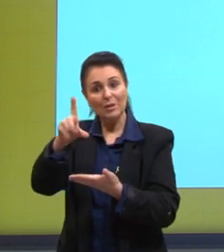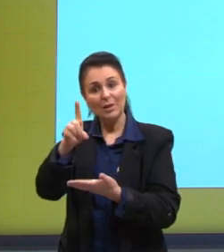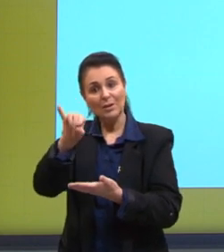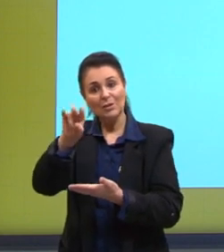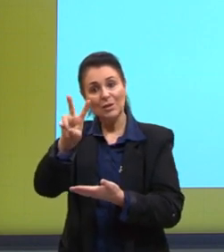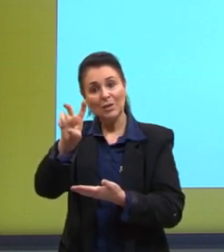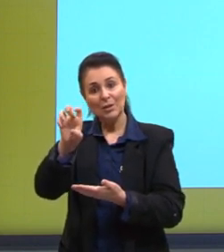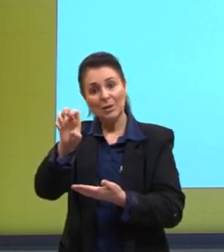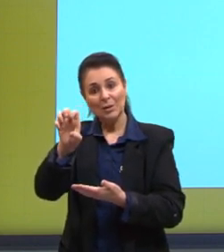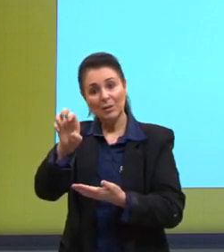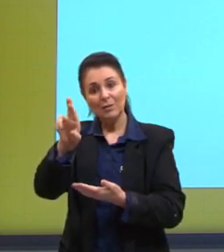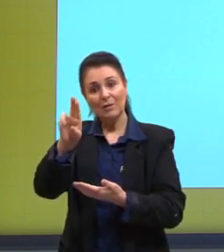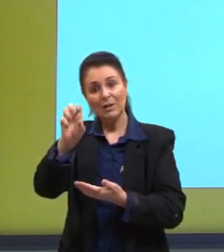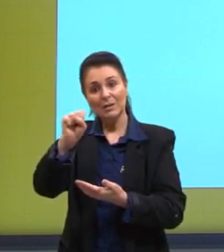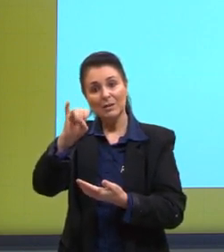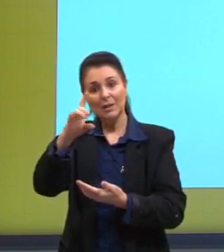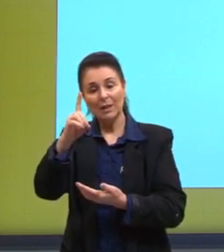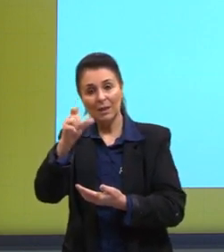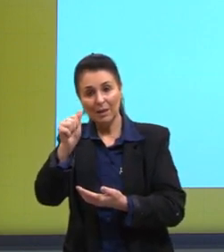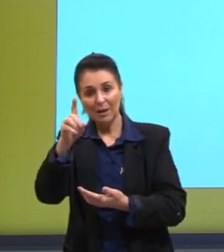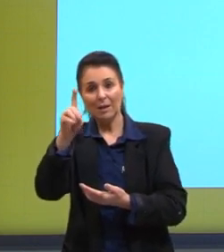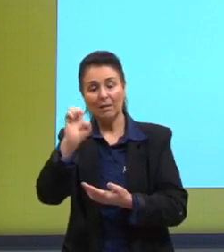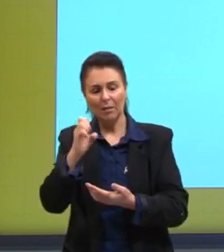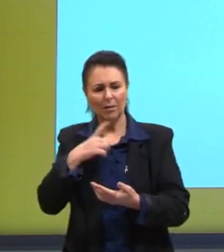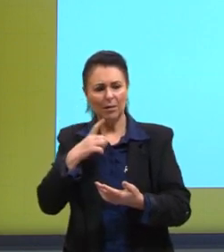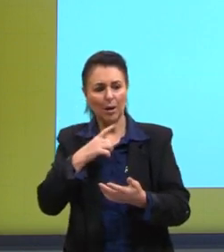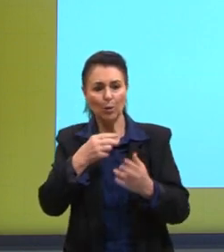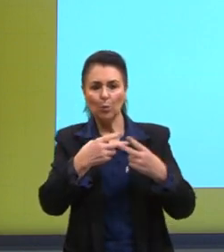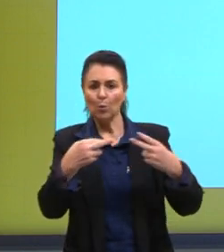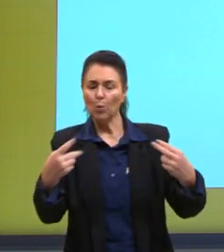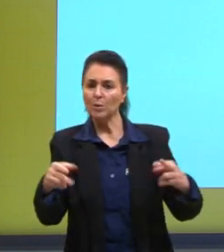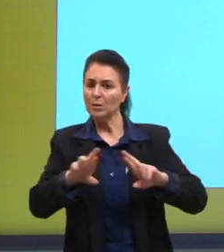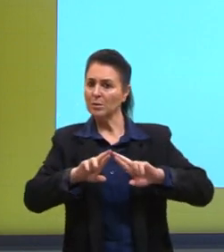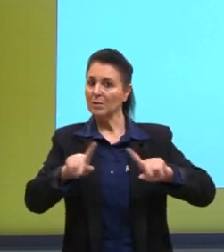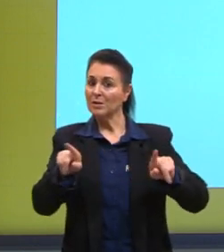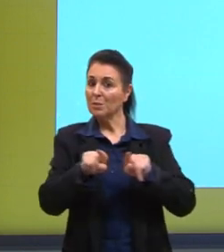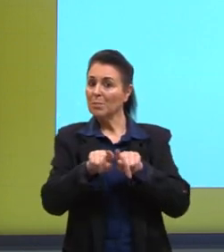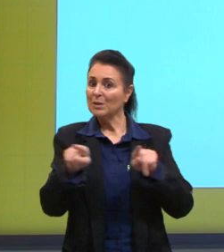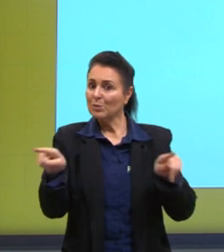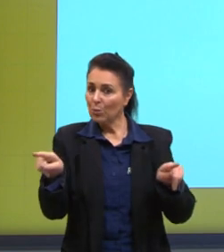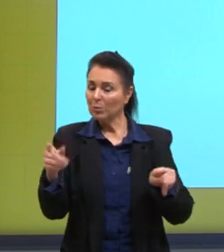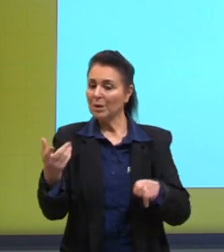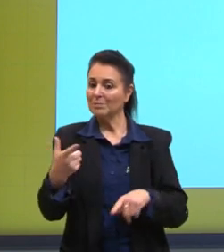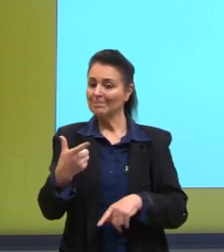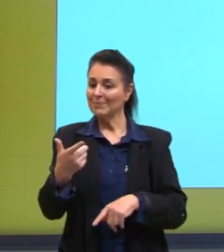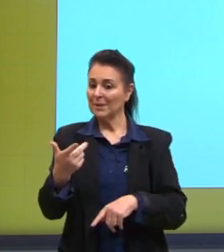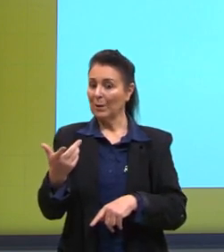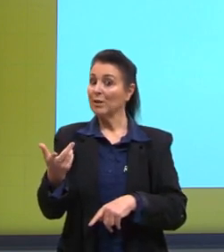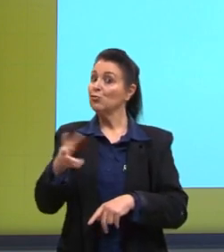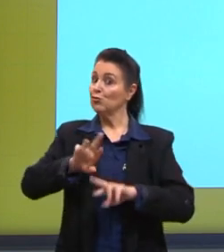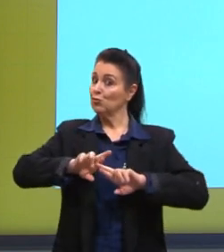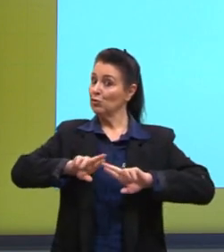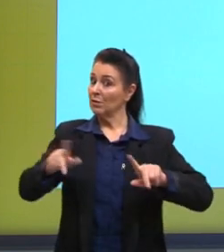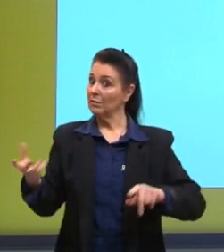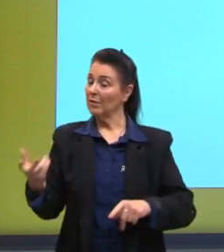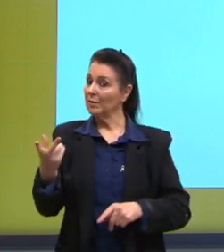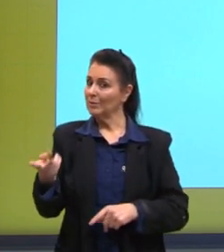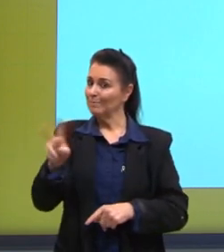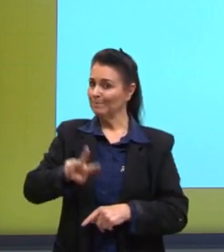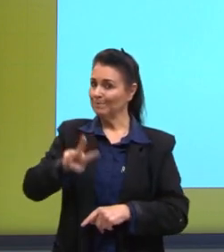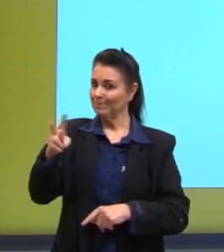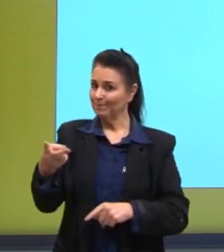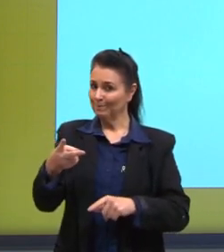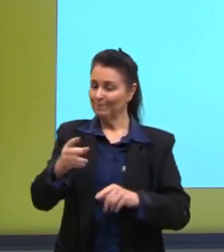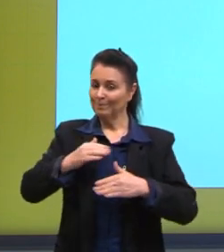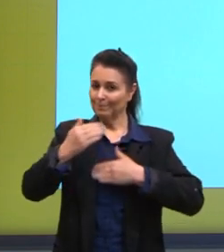existem pontos diferentes, mas todas elas se contrapõem à evolucionista. São correntes que propõem, então,